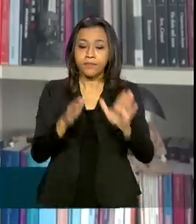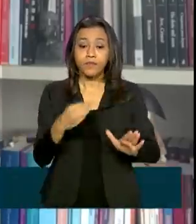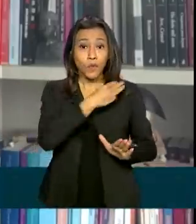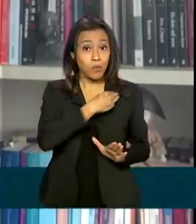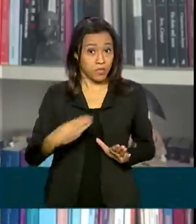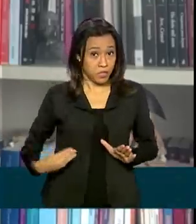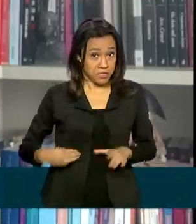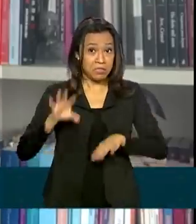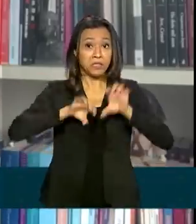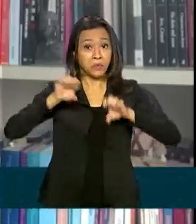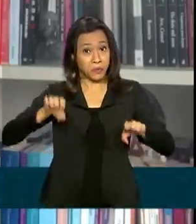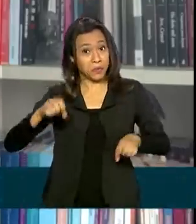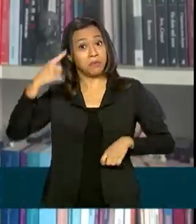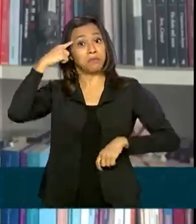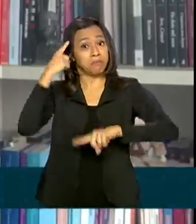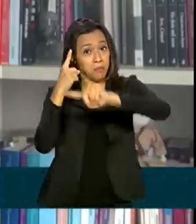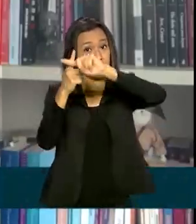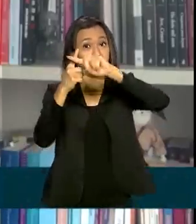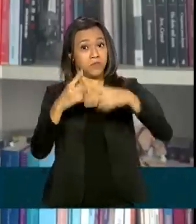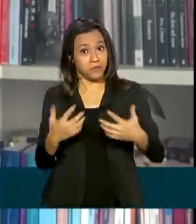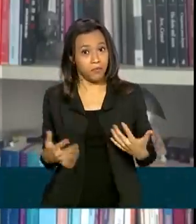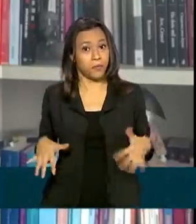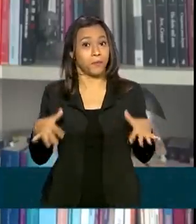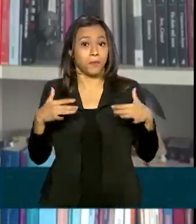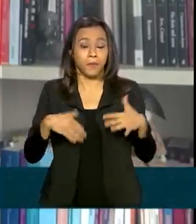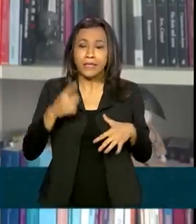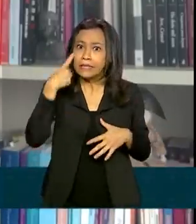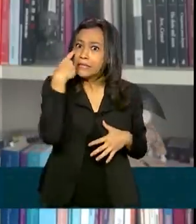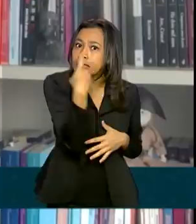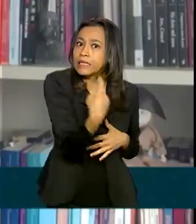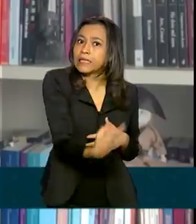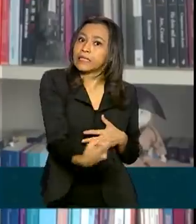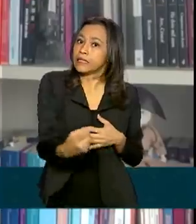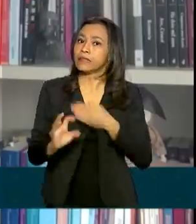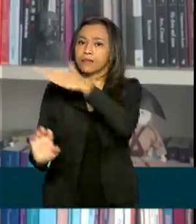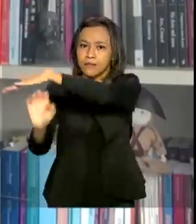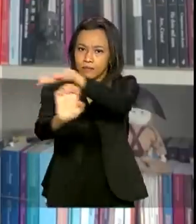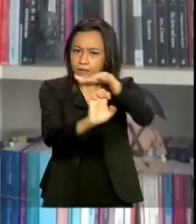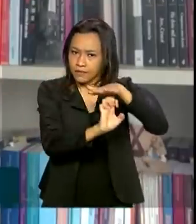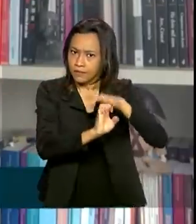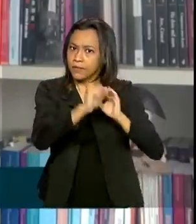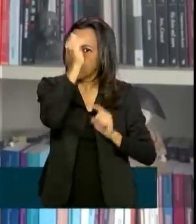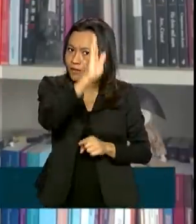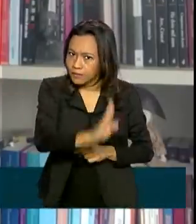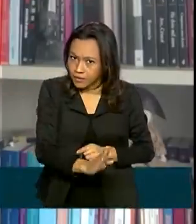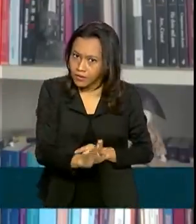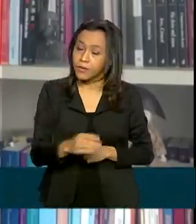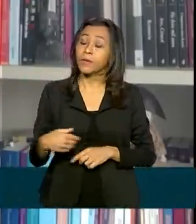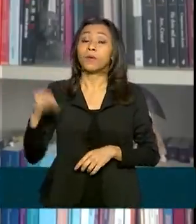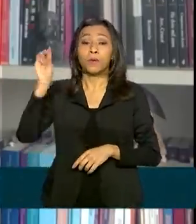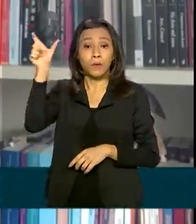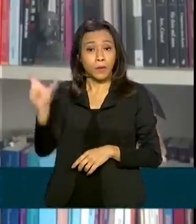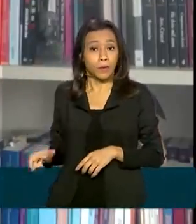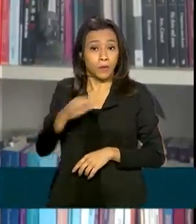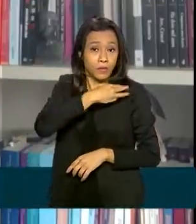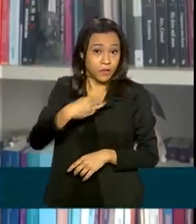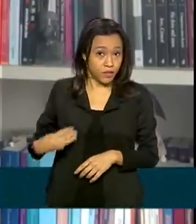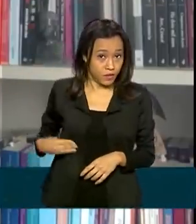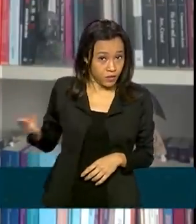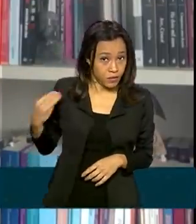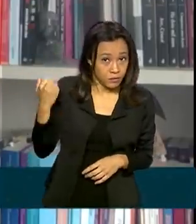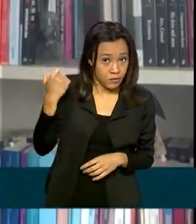otimista quanto ao interesse dos investidores no Brasil. Para Tarcísio Gomes de Freitas, entre os